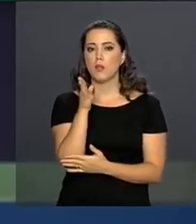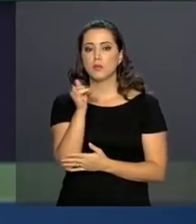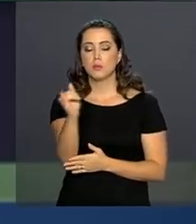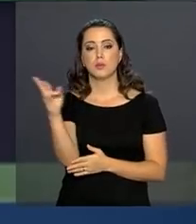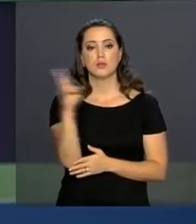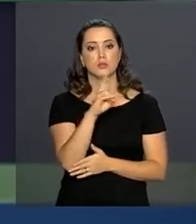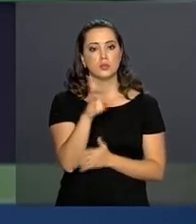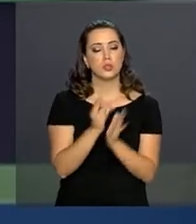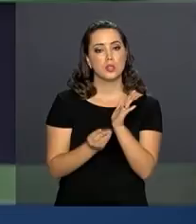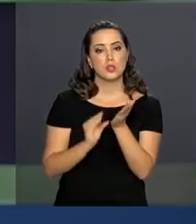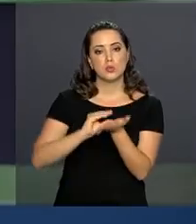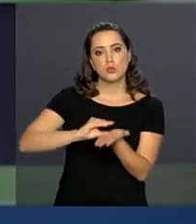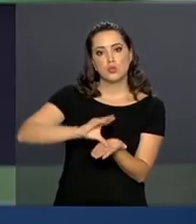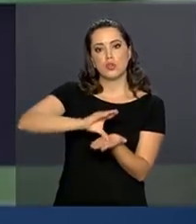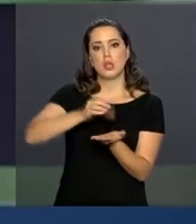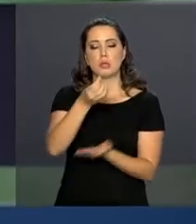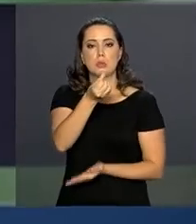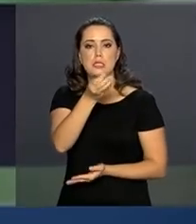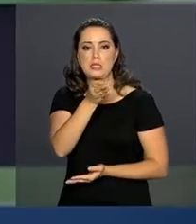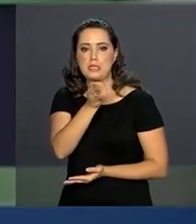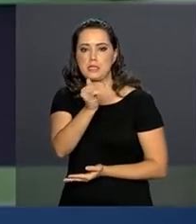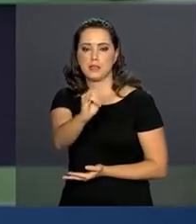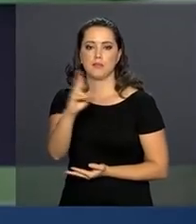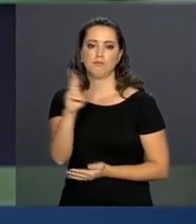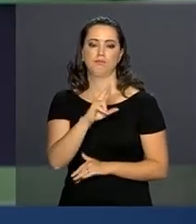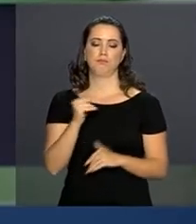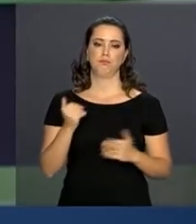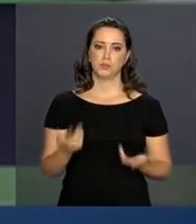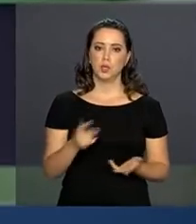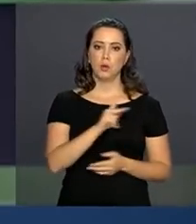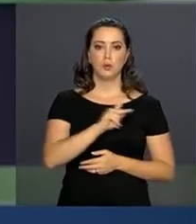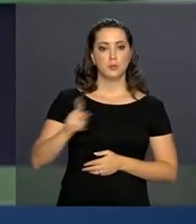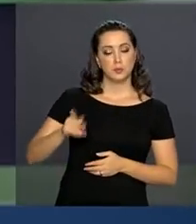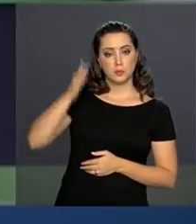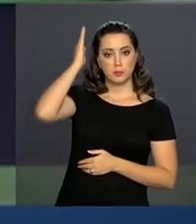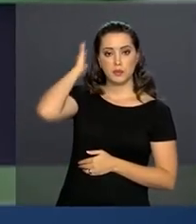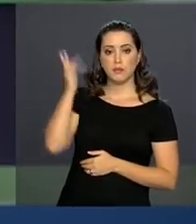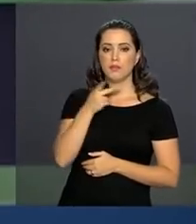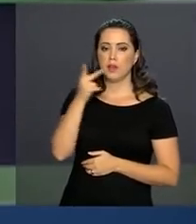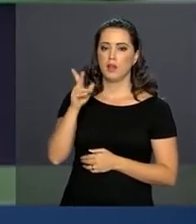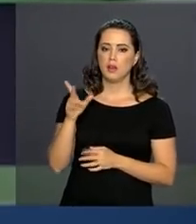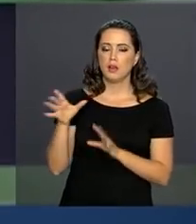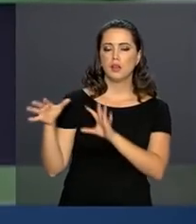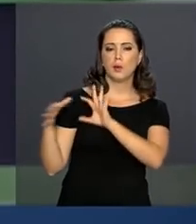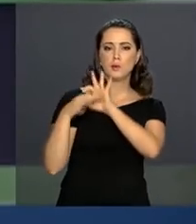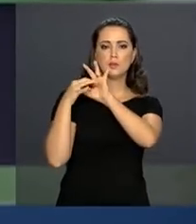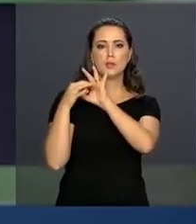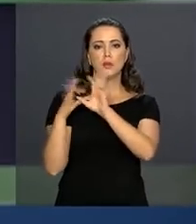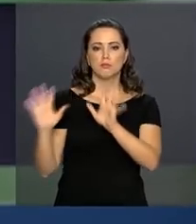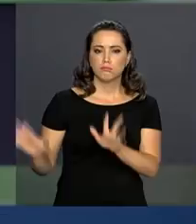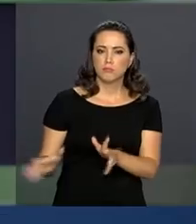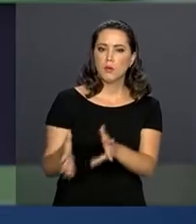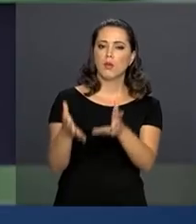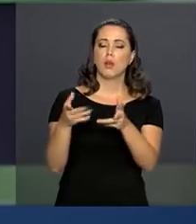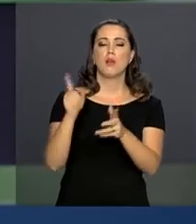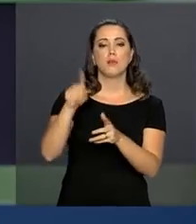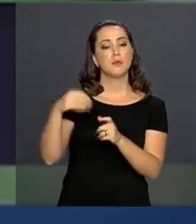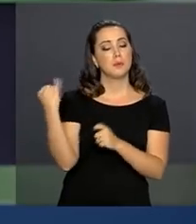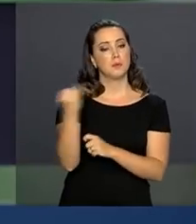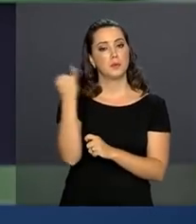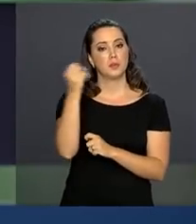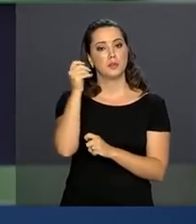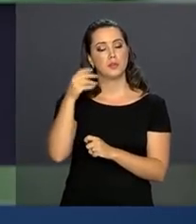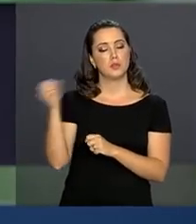mais de R$ 6 bilhões. Para o presidente Michel Temer, parcerias para promover a infraestrutura são necessárias para